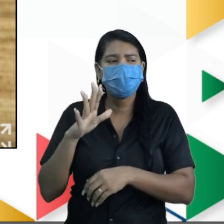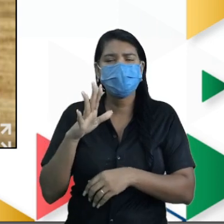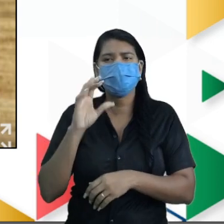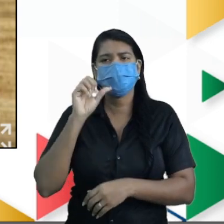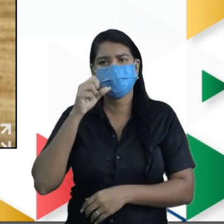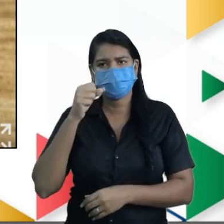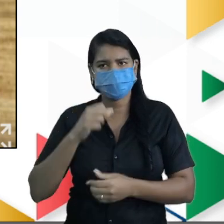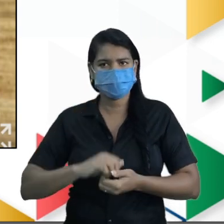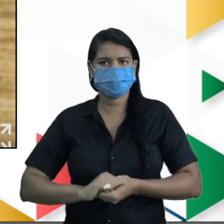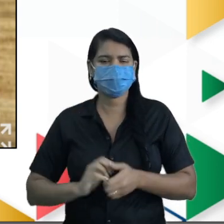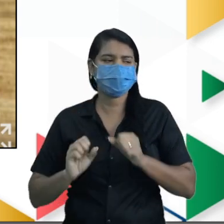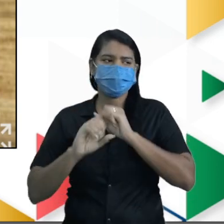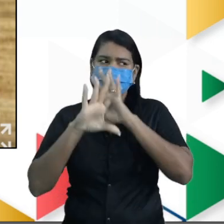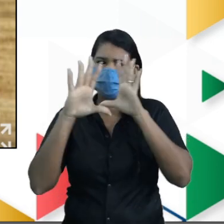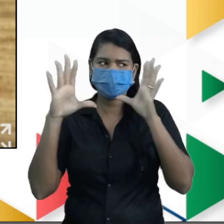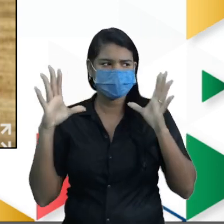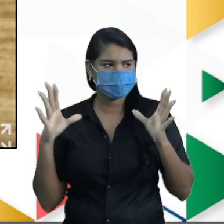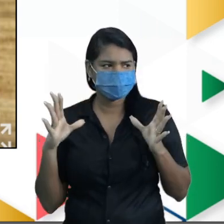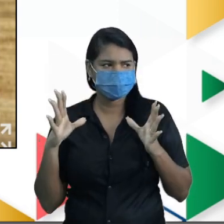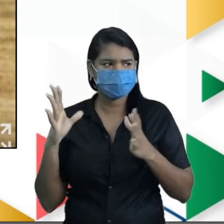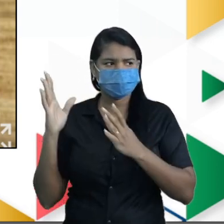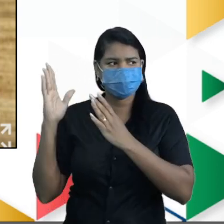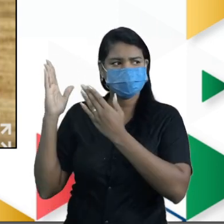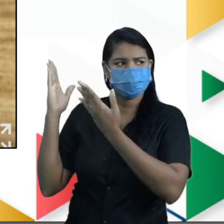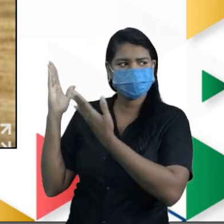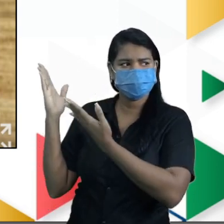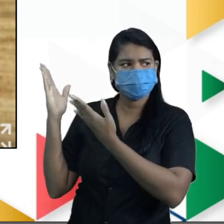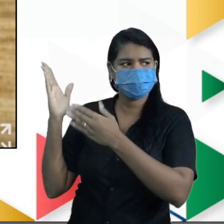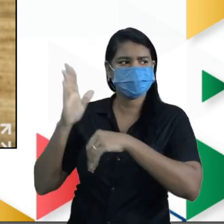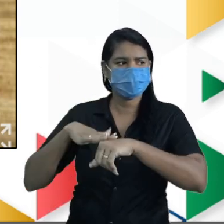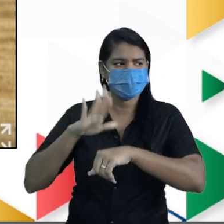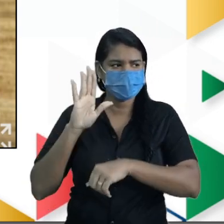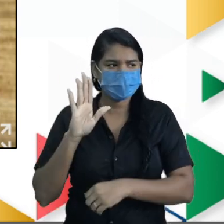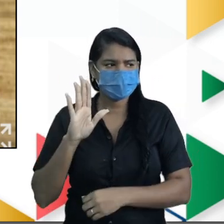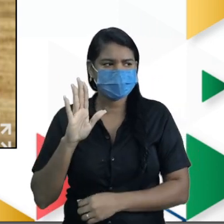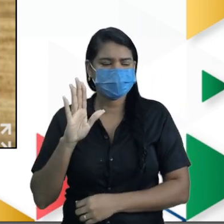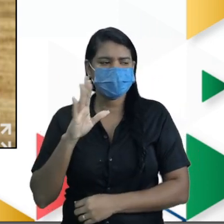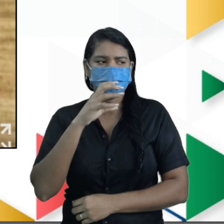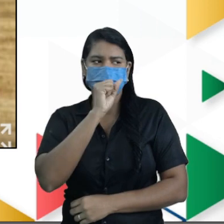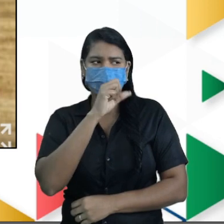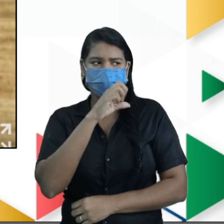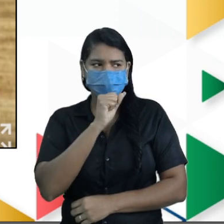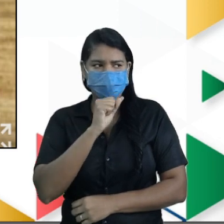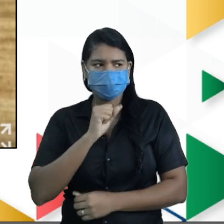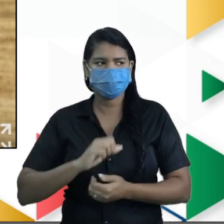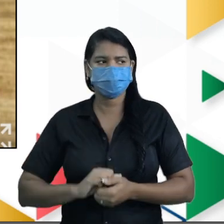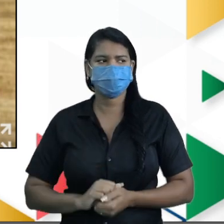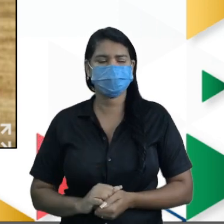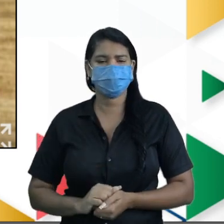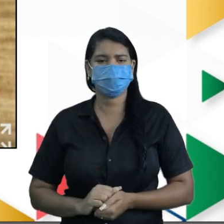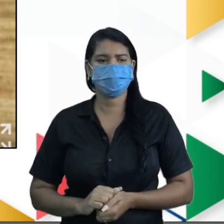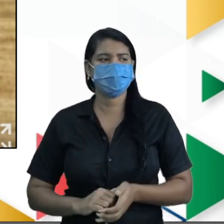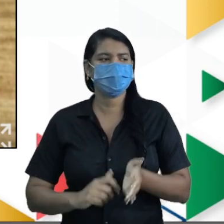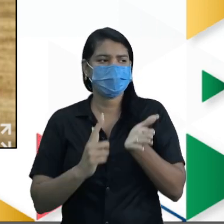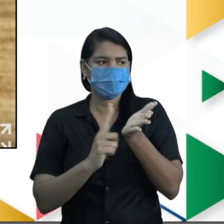lógico, né? Tá claro aí que a maior é laranja. Então, você vai clicar nessa alternativa